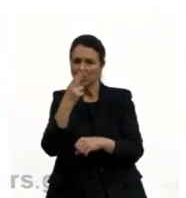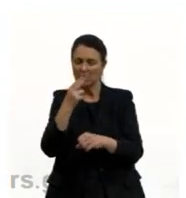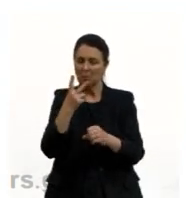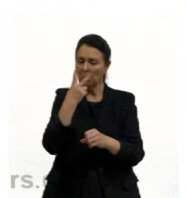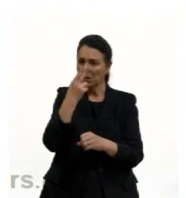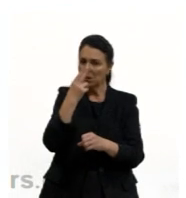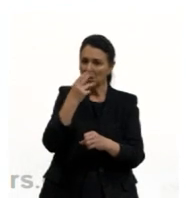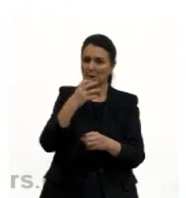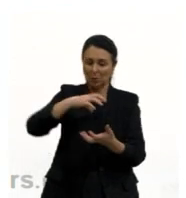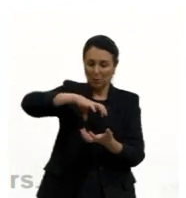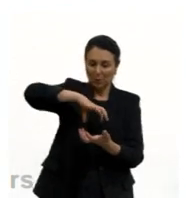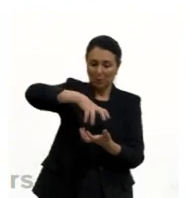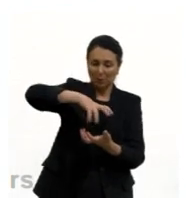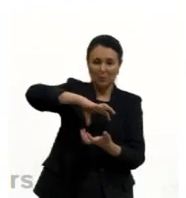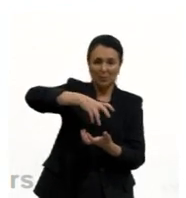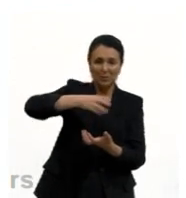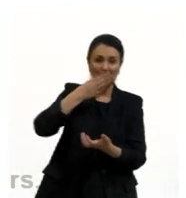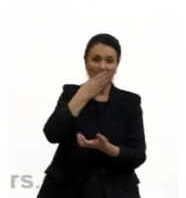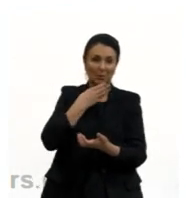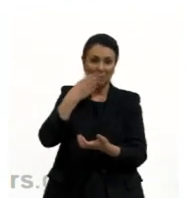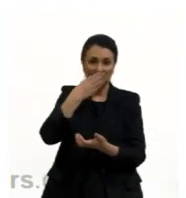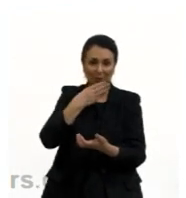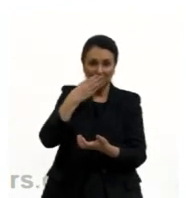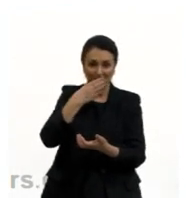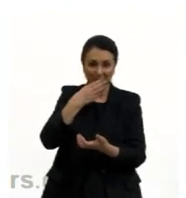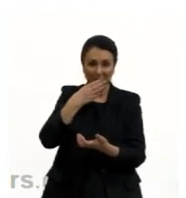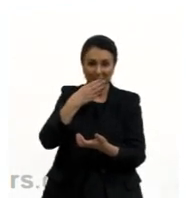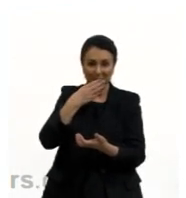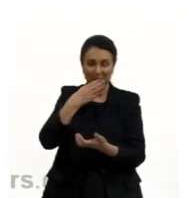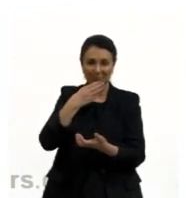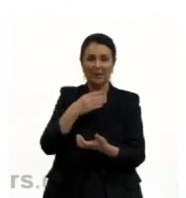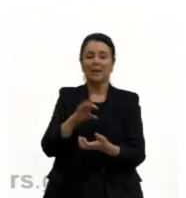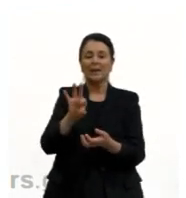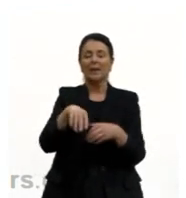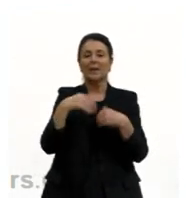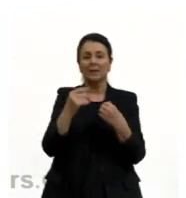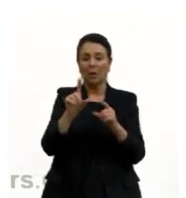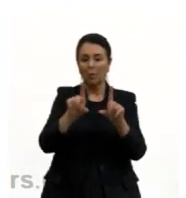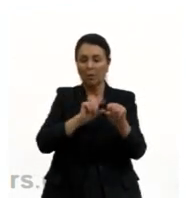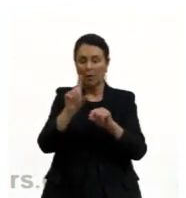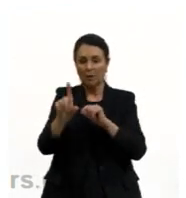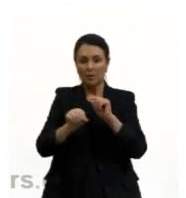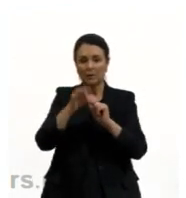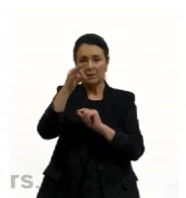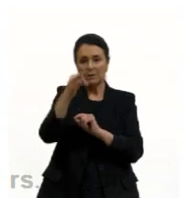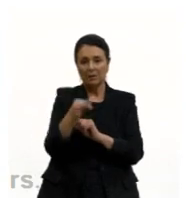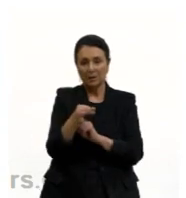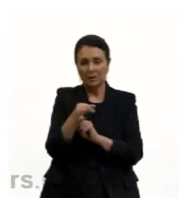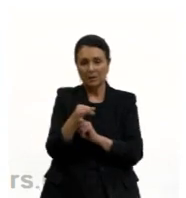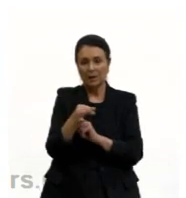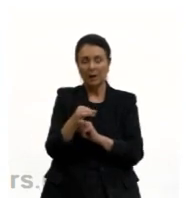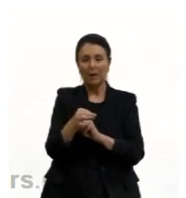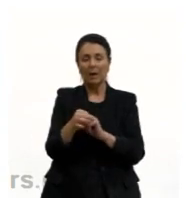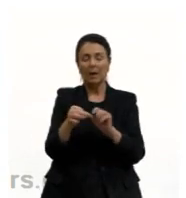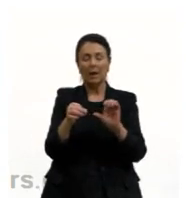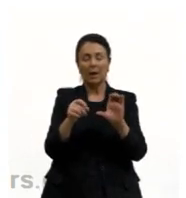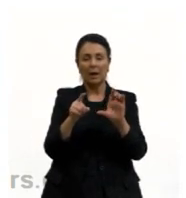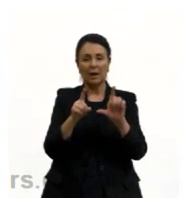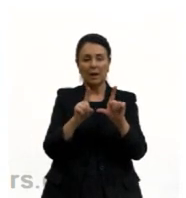sim, é o modelo de Thomson, então a alternativa dessa questão é a letra D.